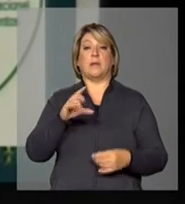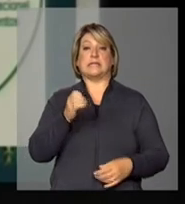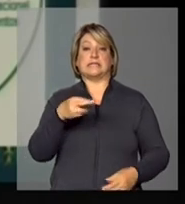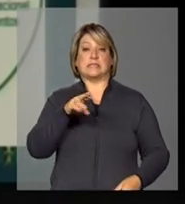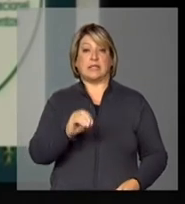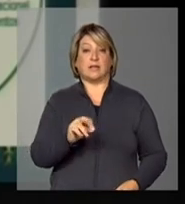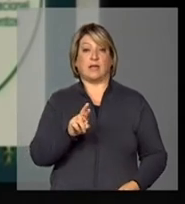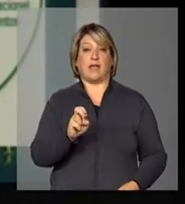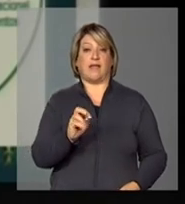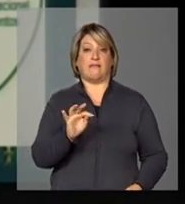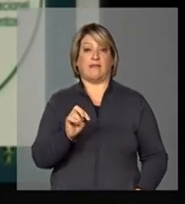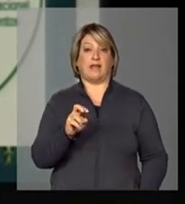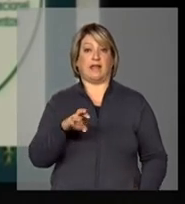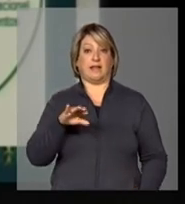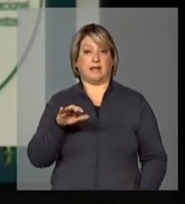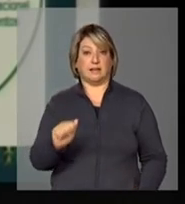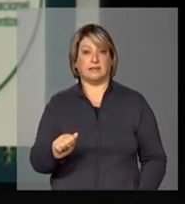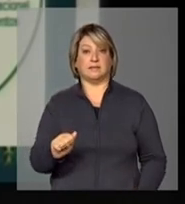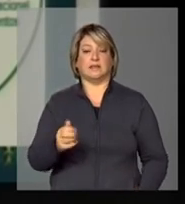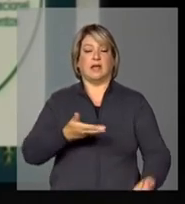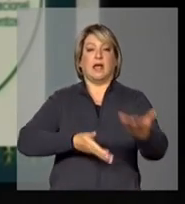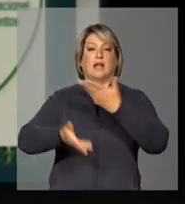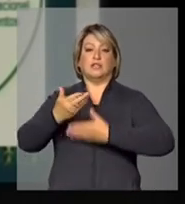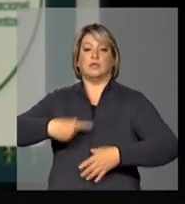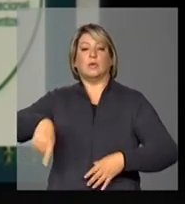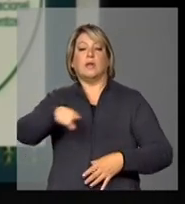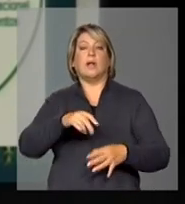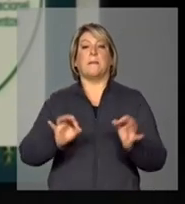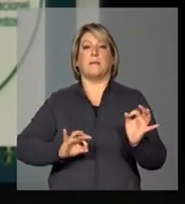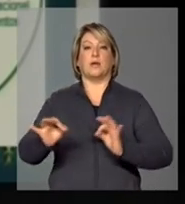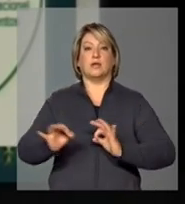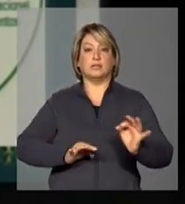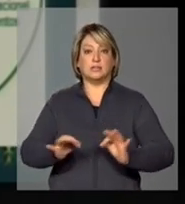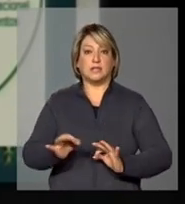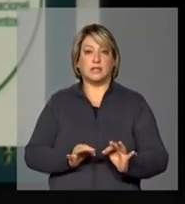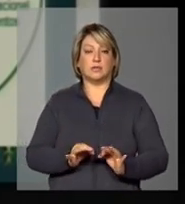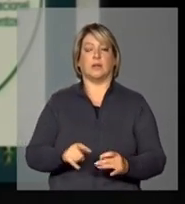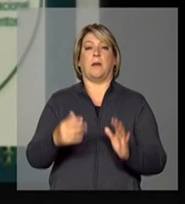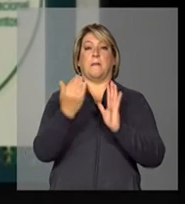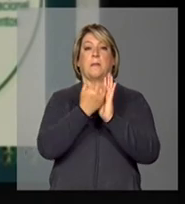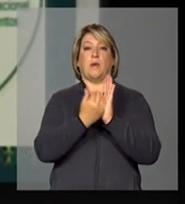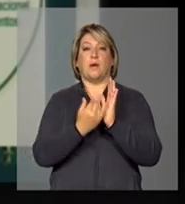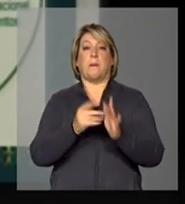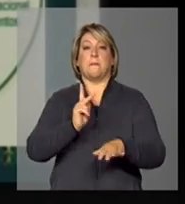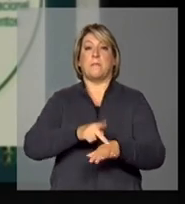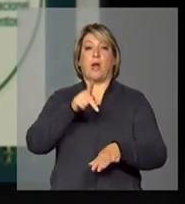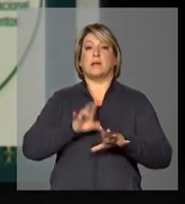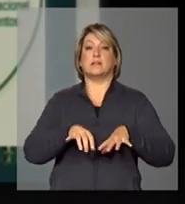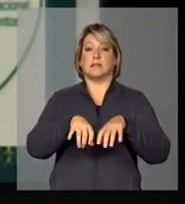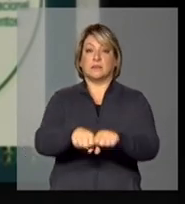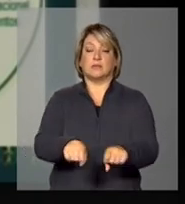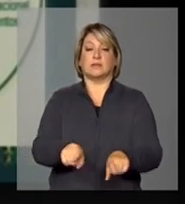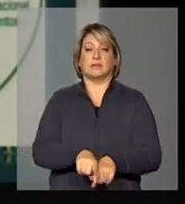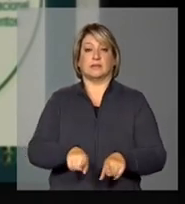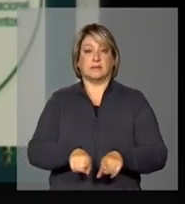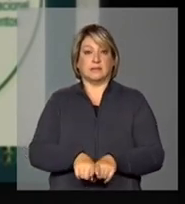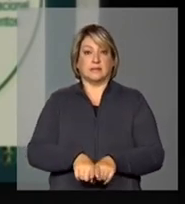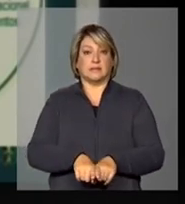nessas áreas, articulá-los em torno de um projeto, incluir aí programas de pós-graduação específico, redes